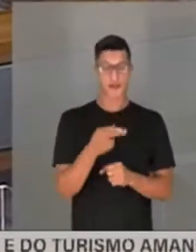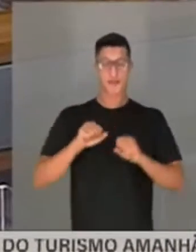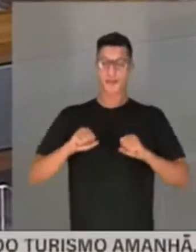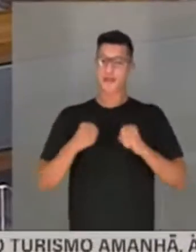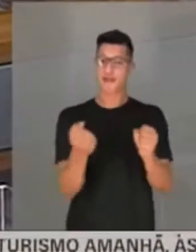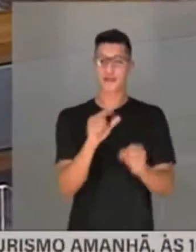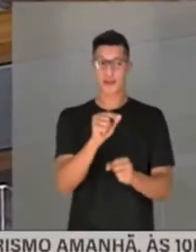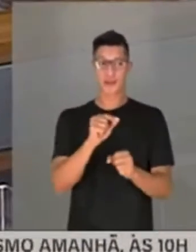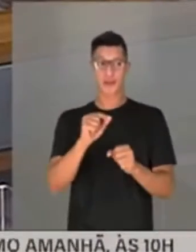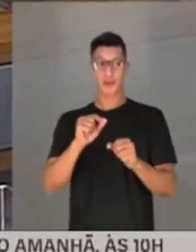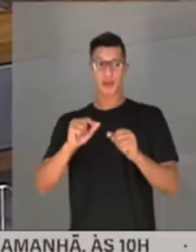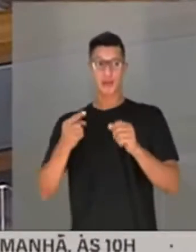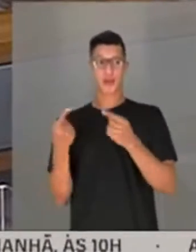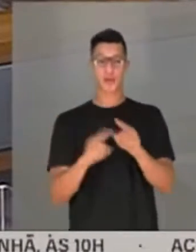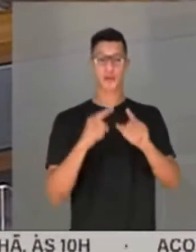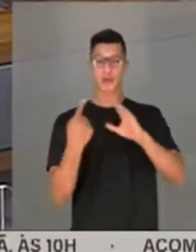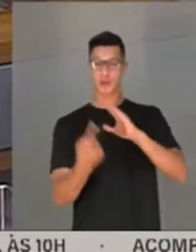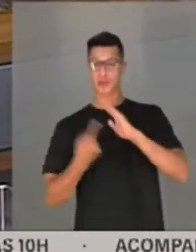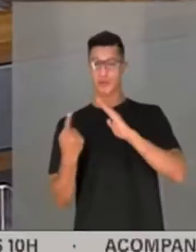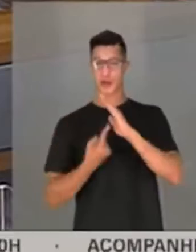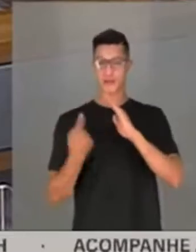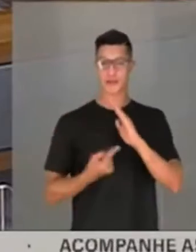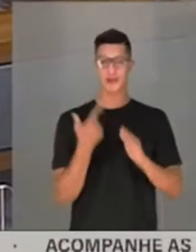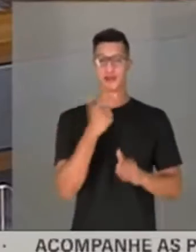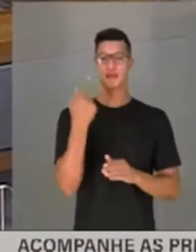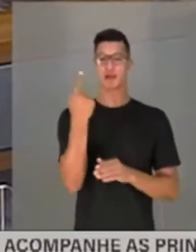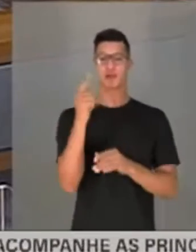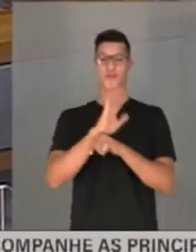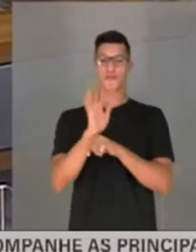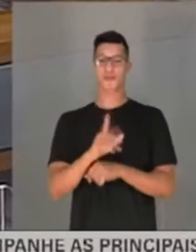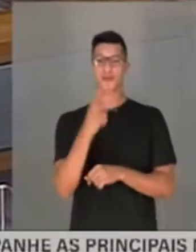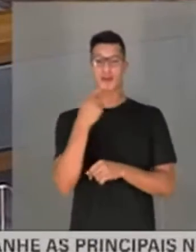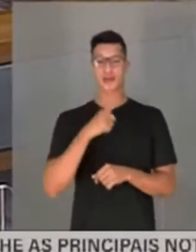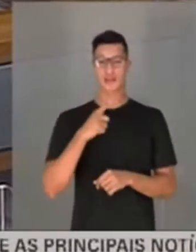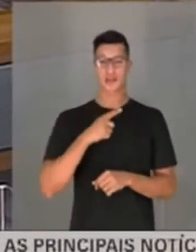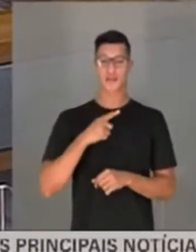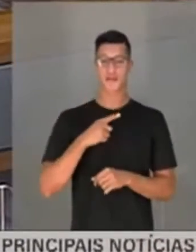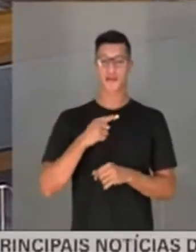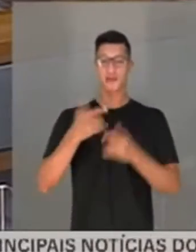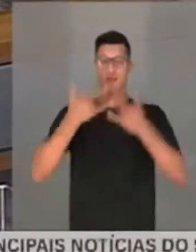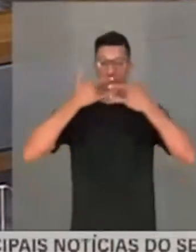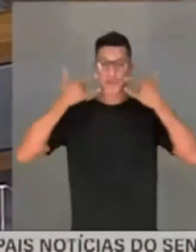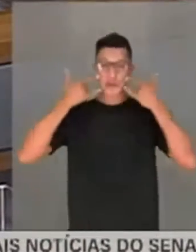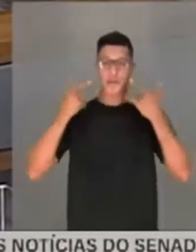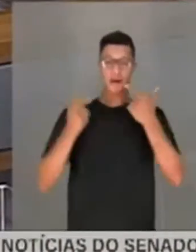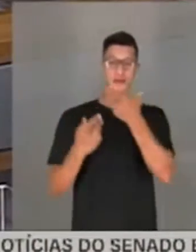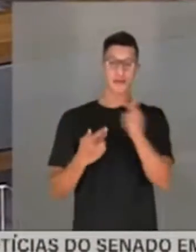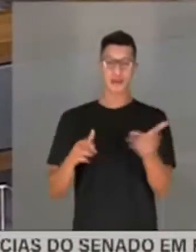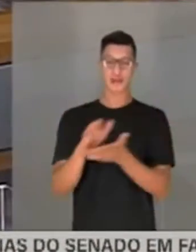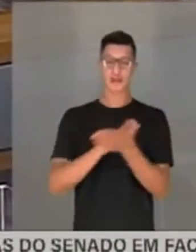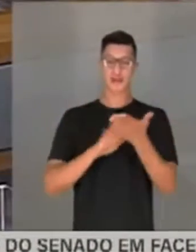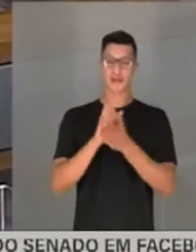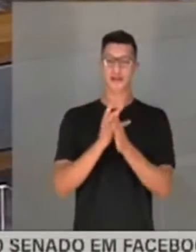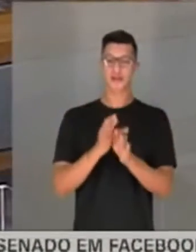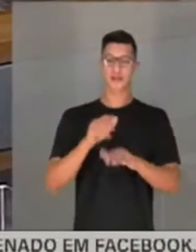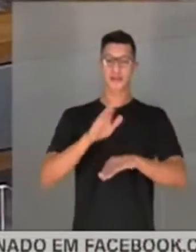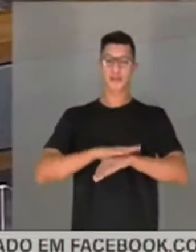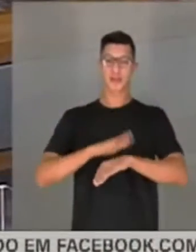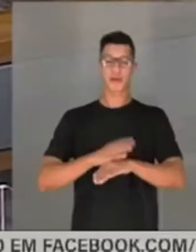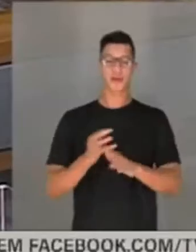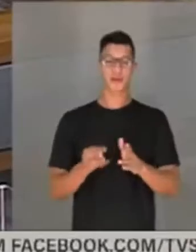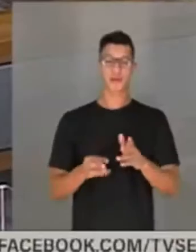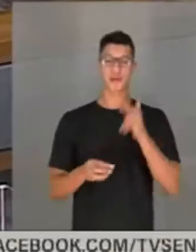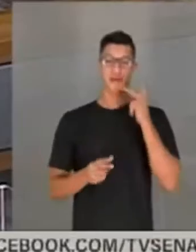defendeu o que é contra o isolamento social, não tem um vídeo dele que ele esteja usando máscara em nenhum momento.